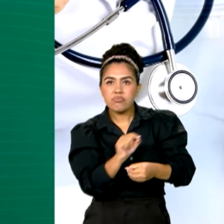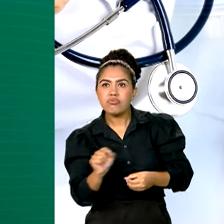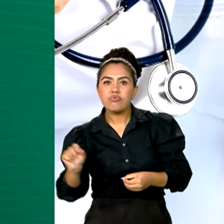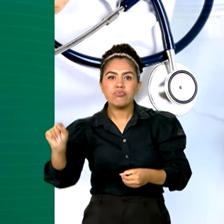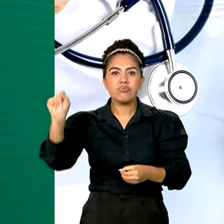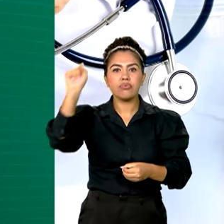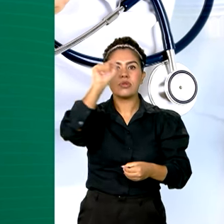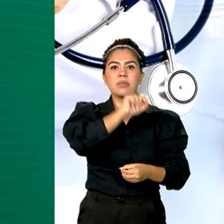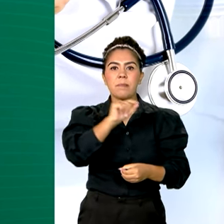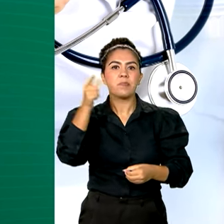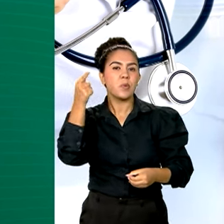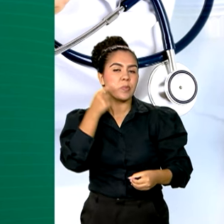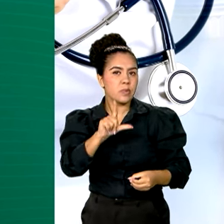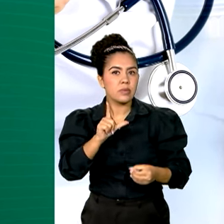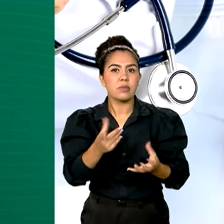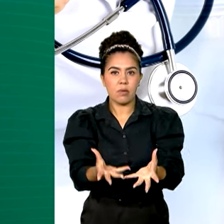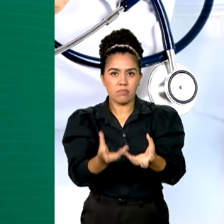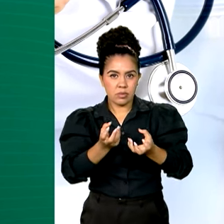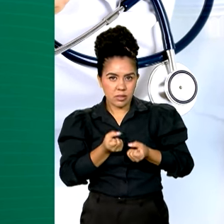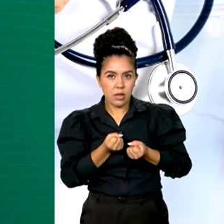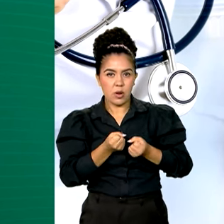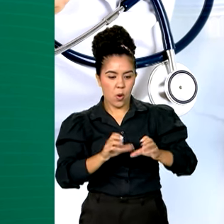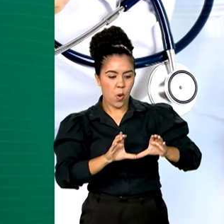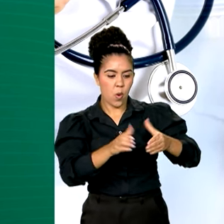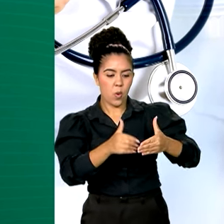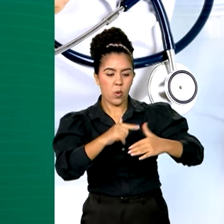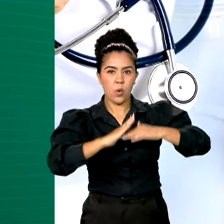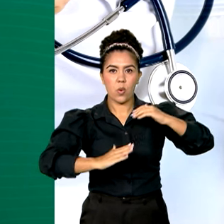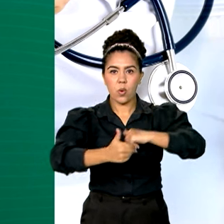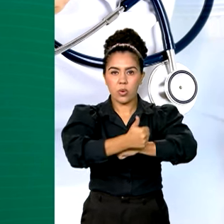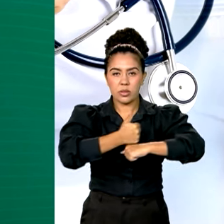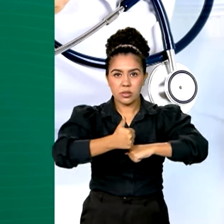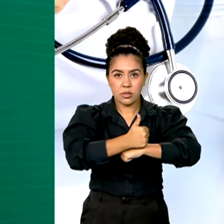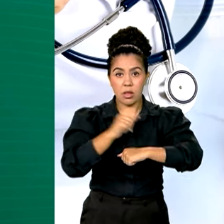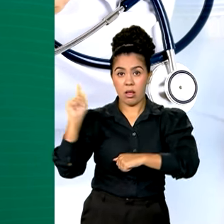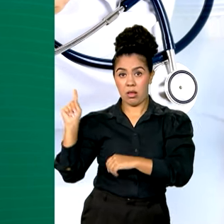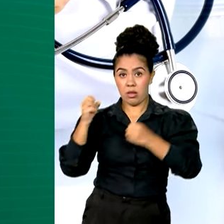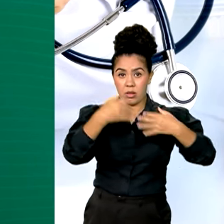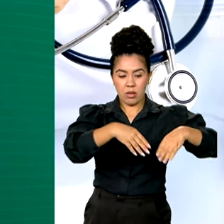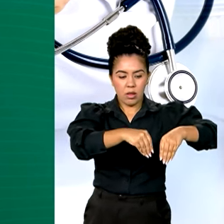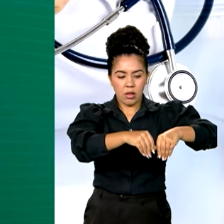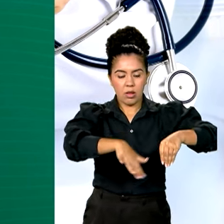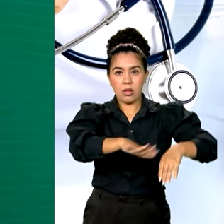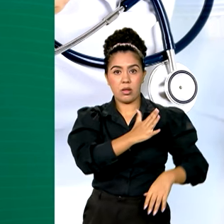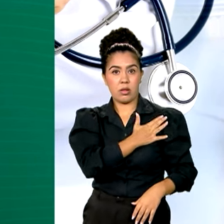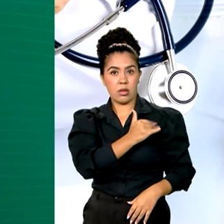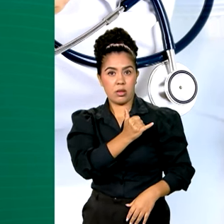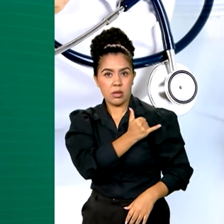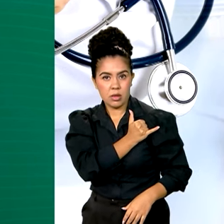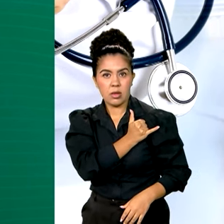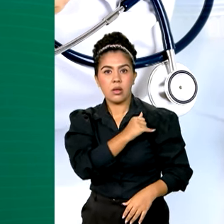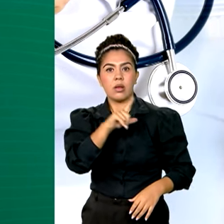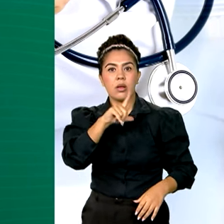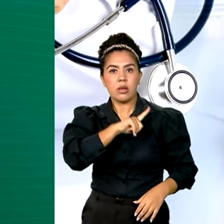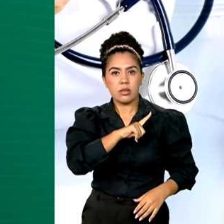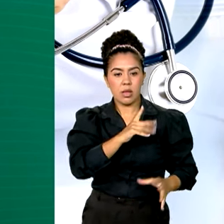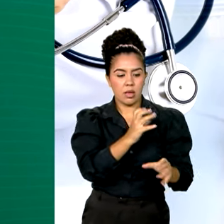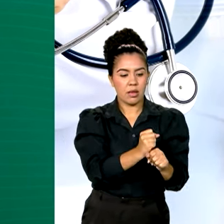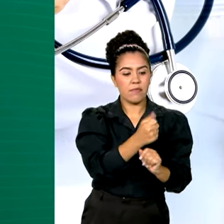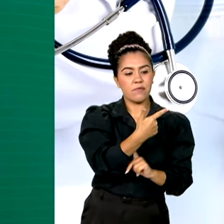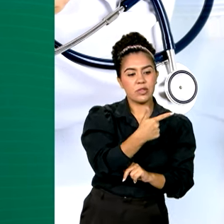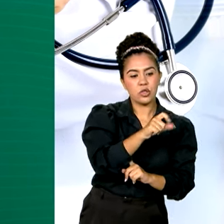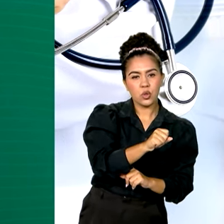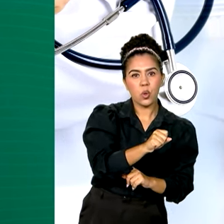ao Mais Médicos. No território Yanomami, o número de profissionais passou de 9 para 28. Ao